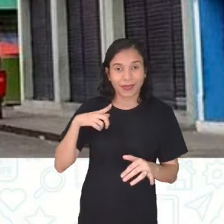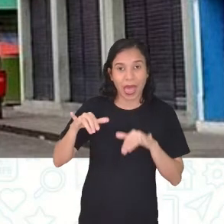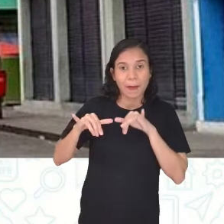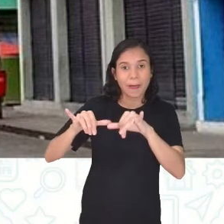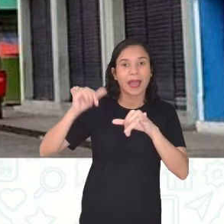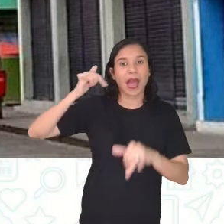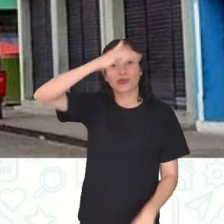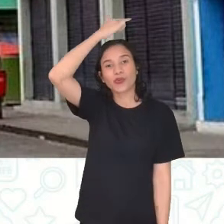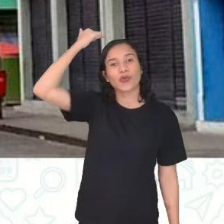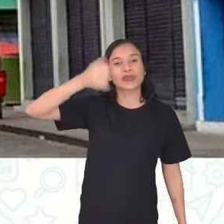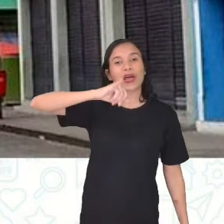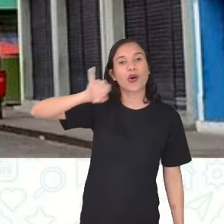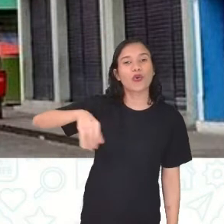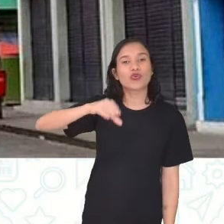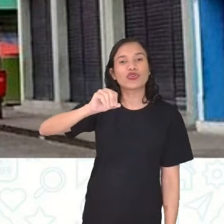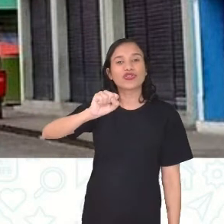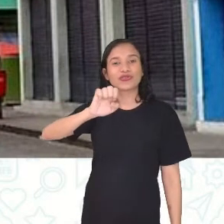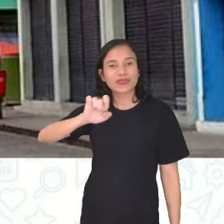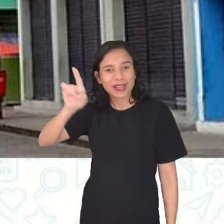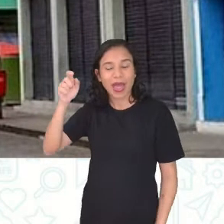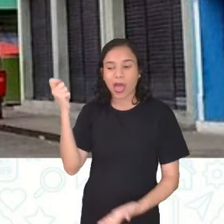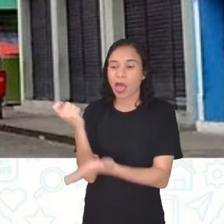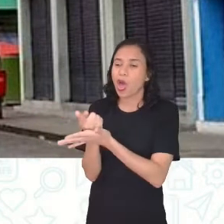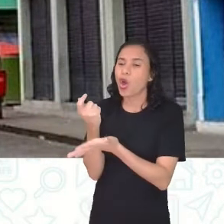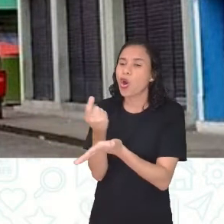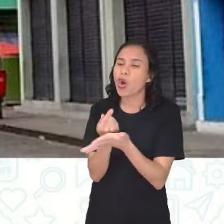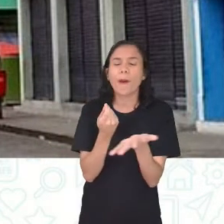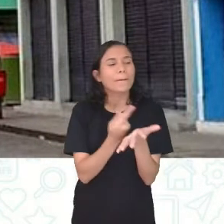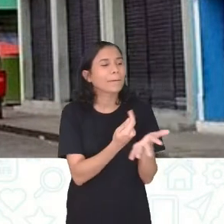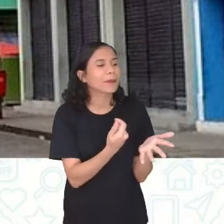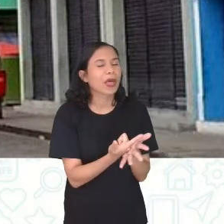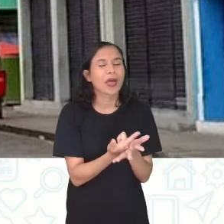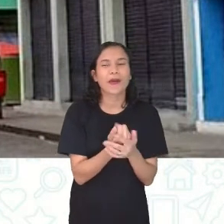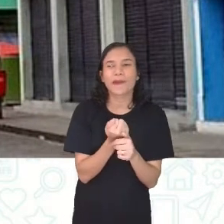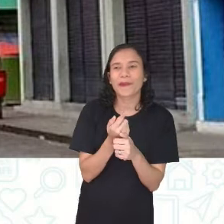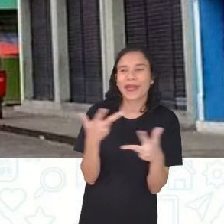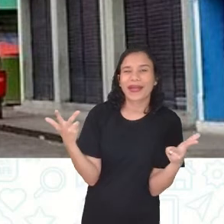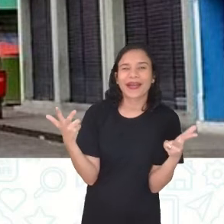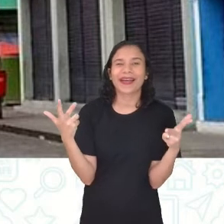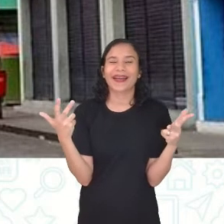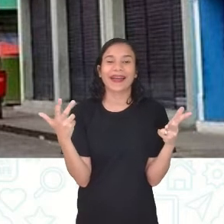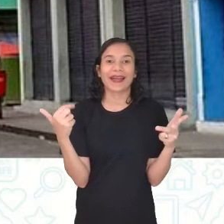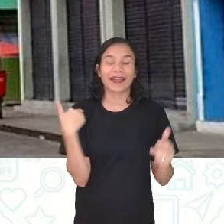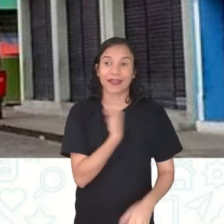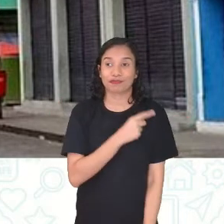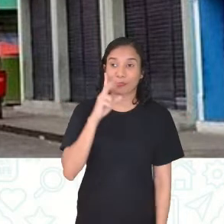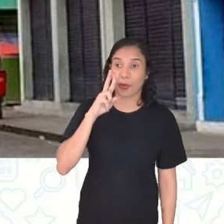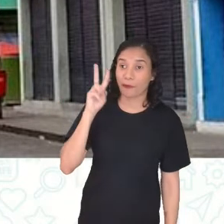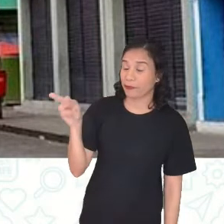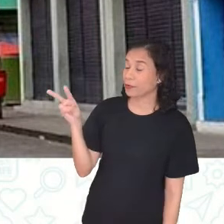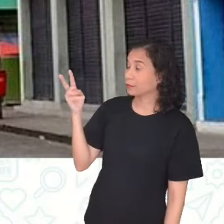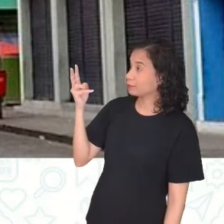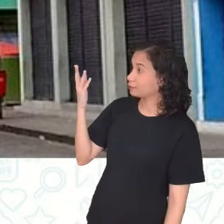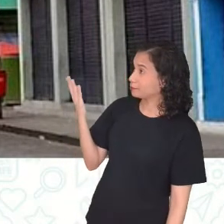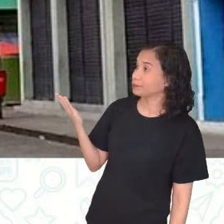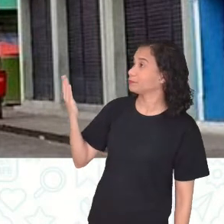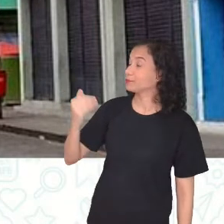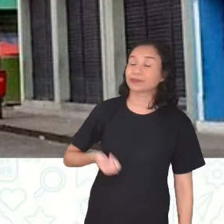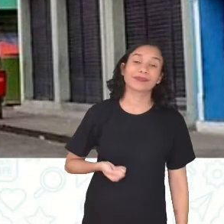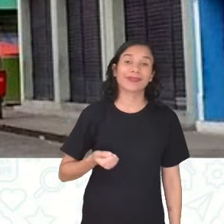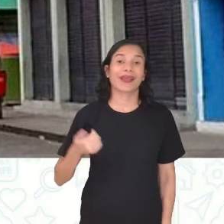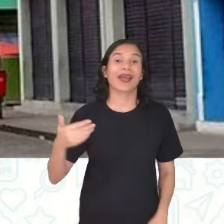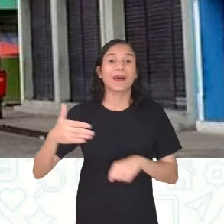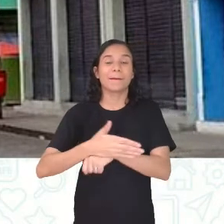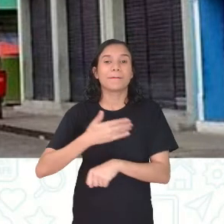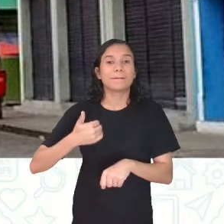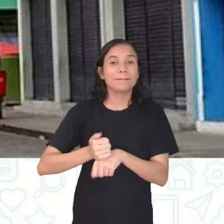Fazendo uma comprinha, né, professora? Fazendo uma comprinha. Fazendo uma comprinha. Exatamente. E aí a gente se depara com o Pátio do Terço,